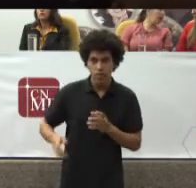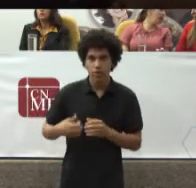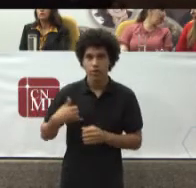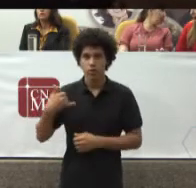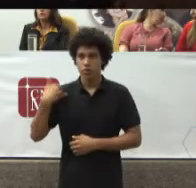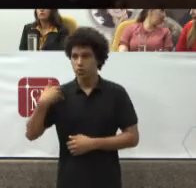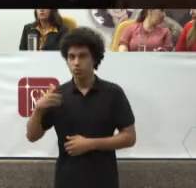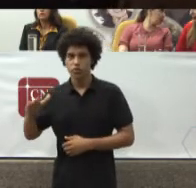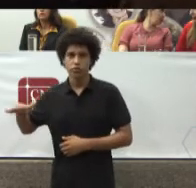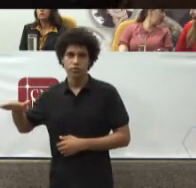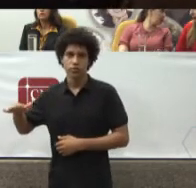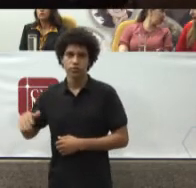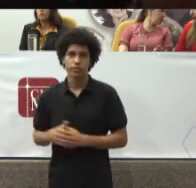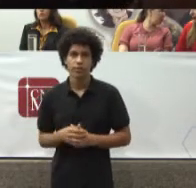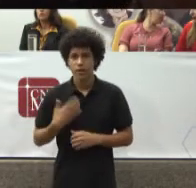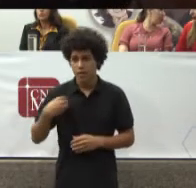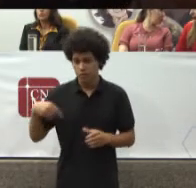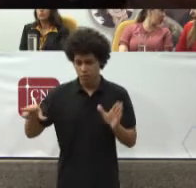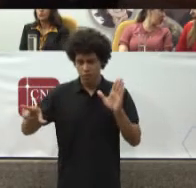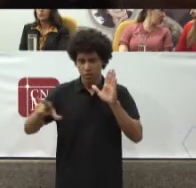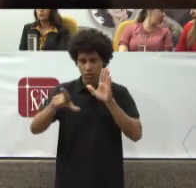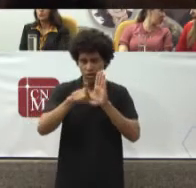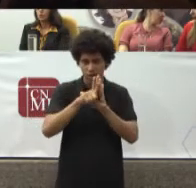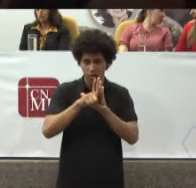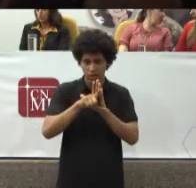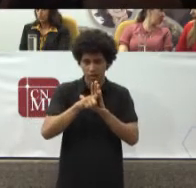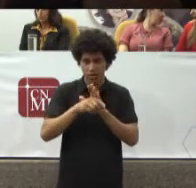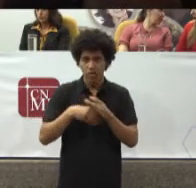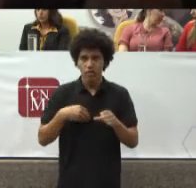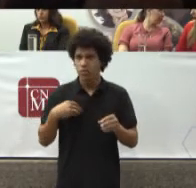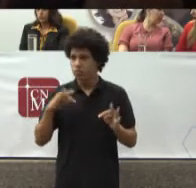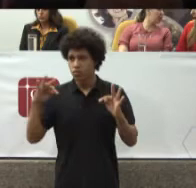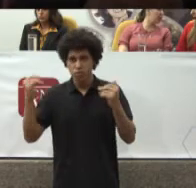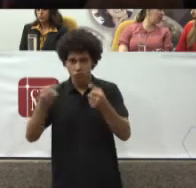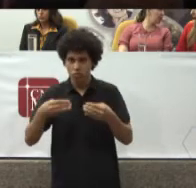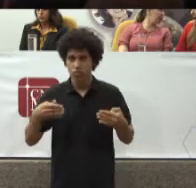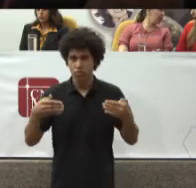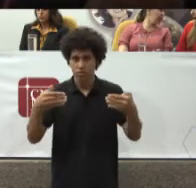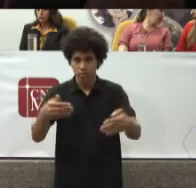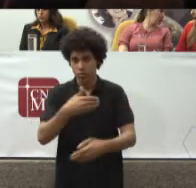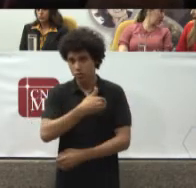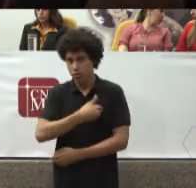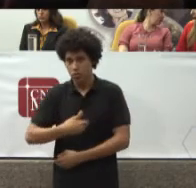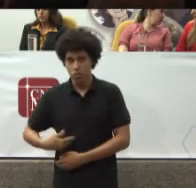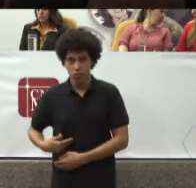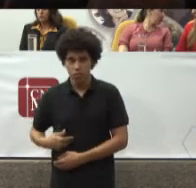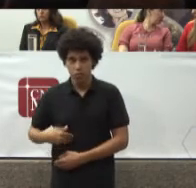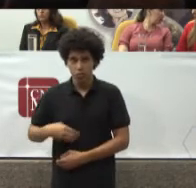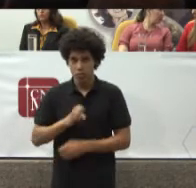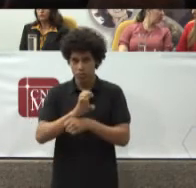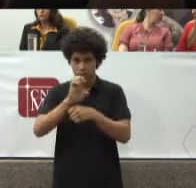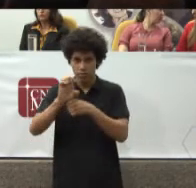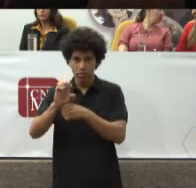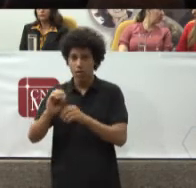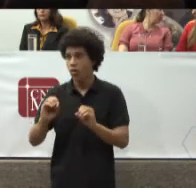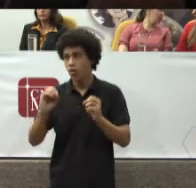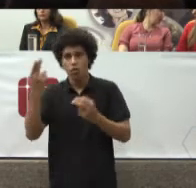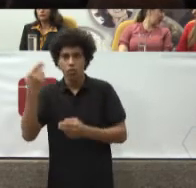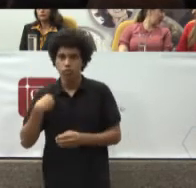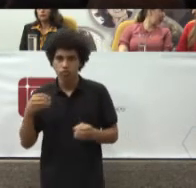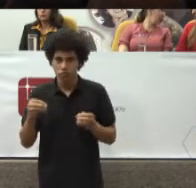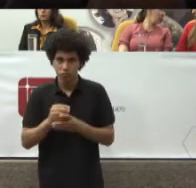nossas leis Orgânicas Tanto Dos Ministérios Públicos Estaduais Quanto Do MPE Da União